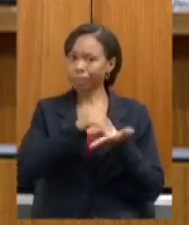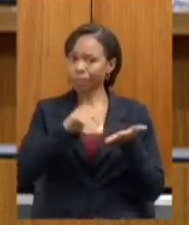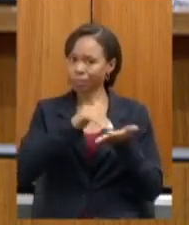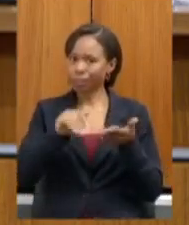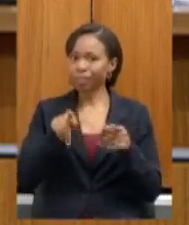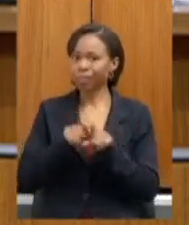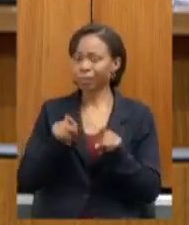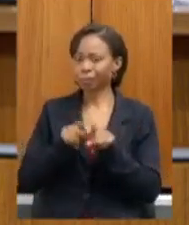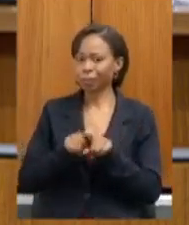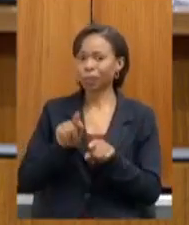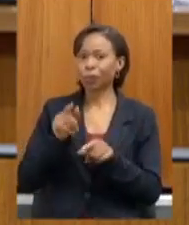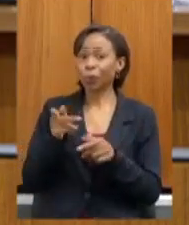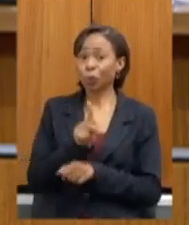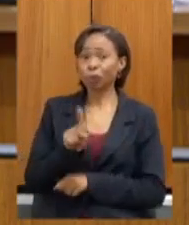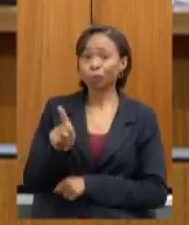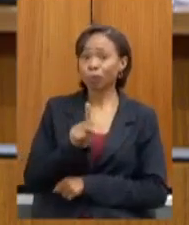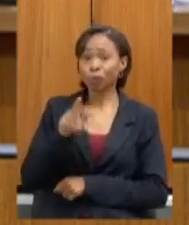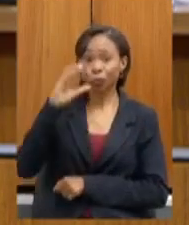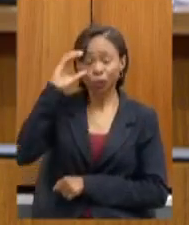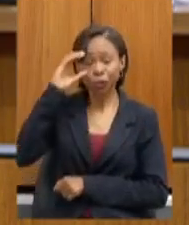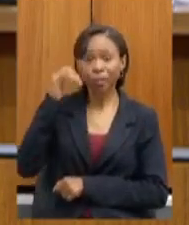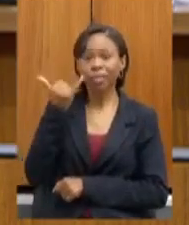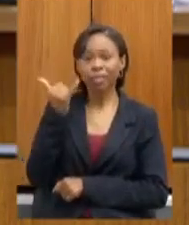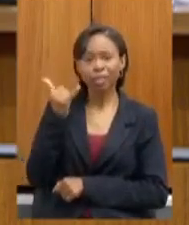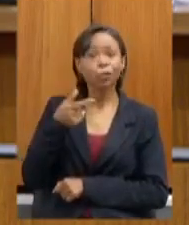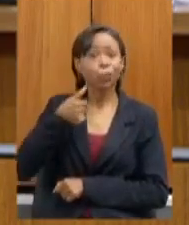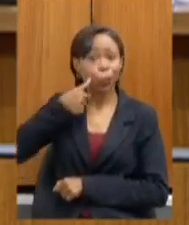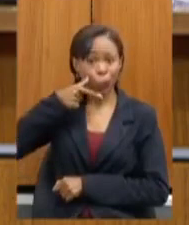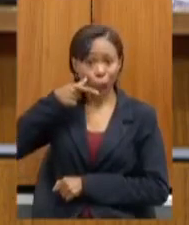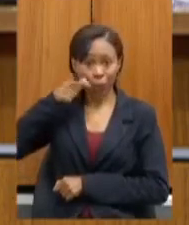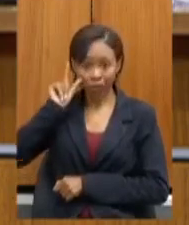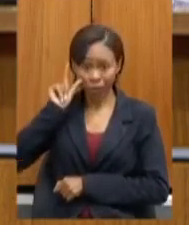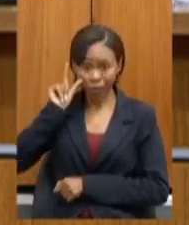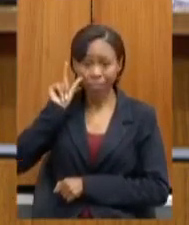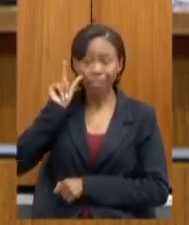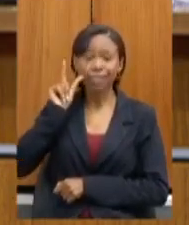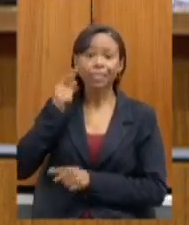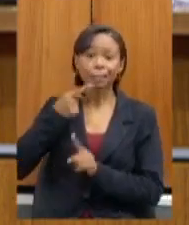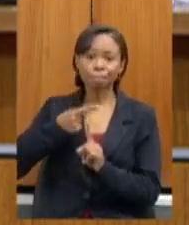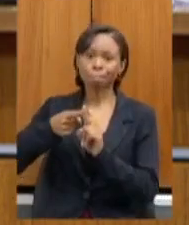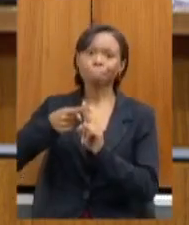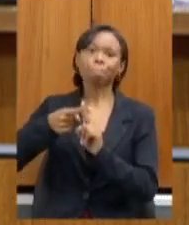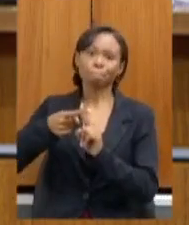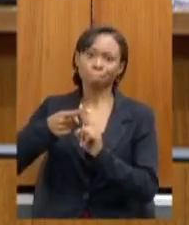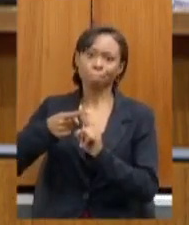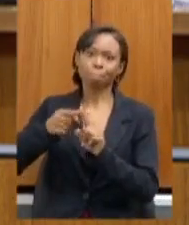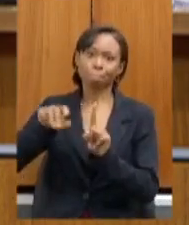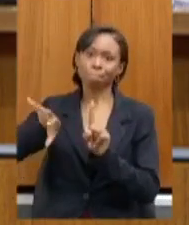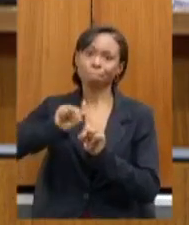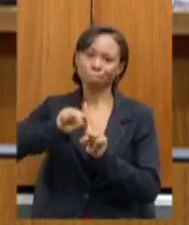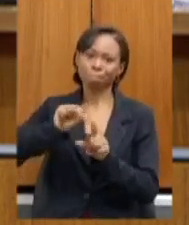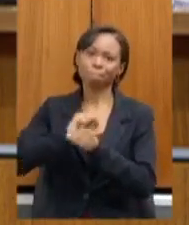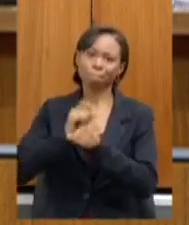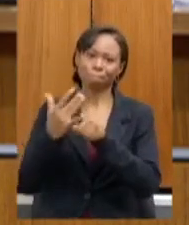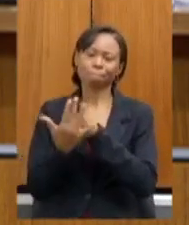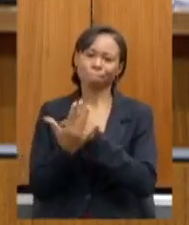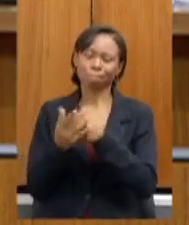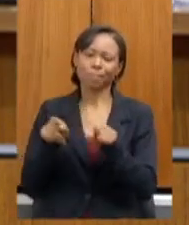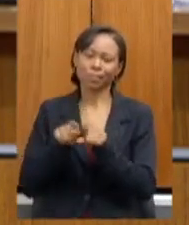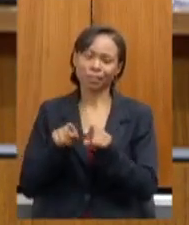professor Clayton também que ontem já testou dispositivou para a questão do coronavírus a ele também